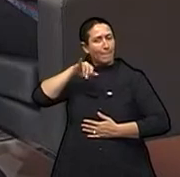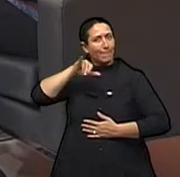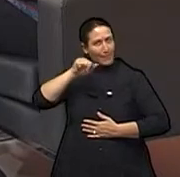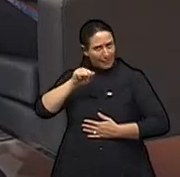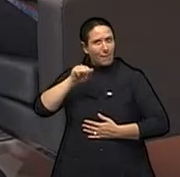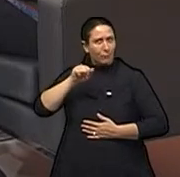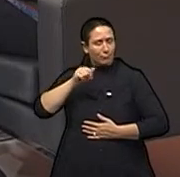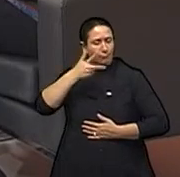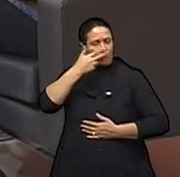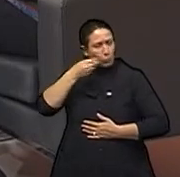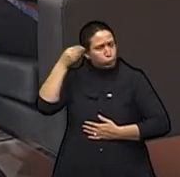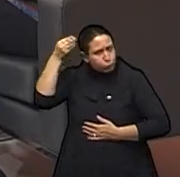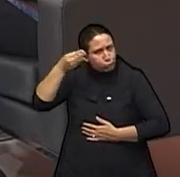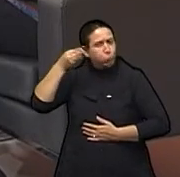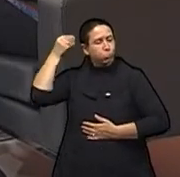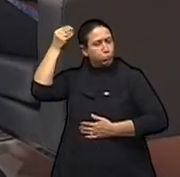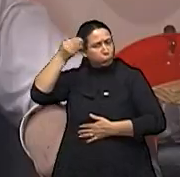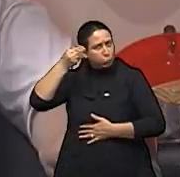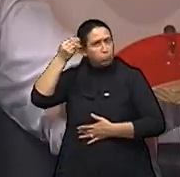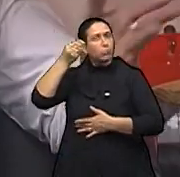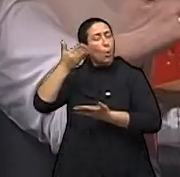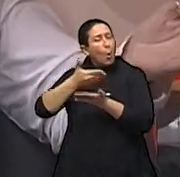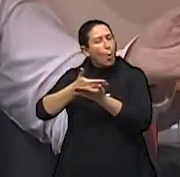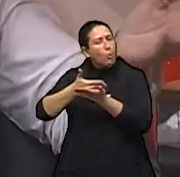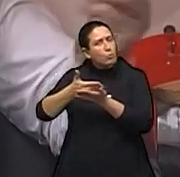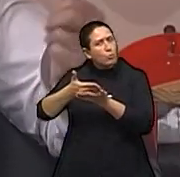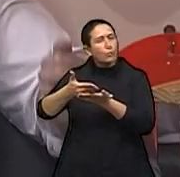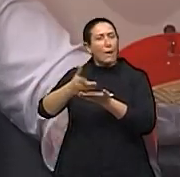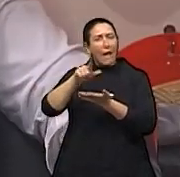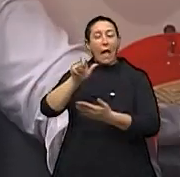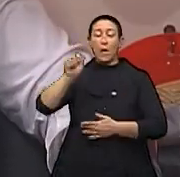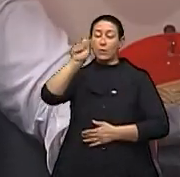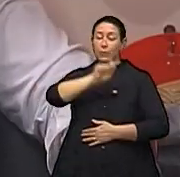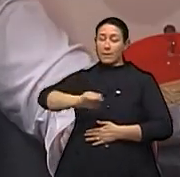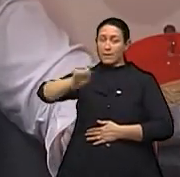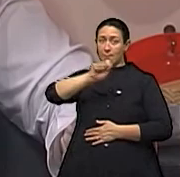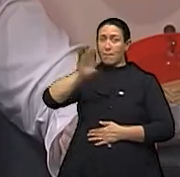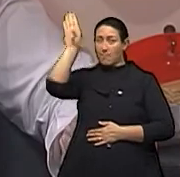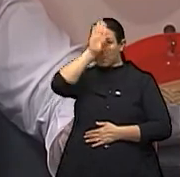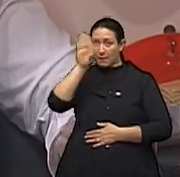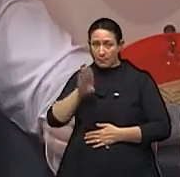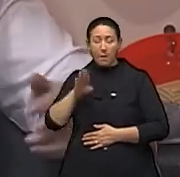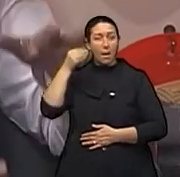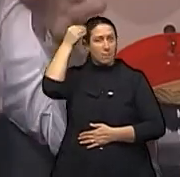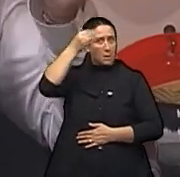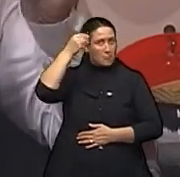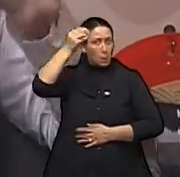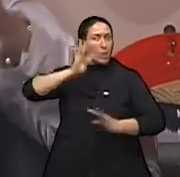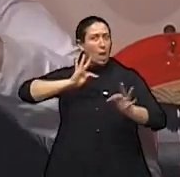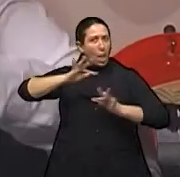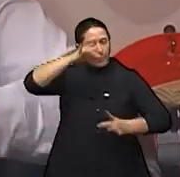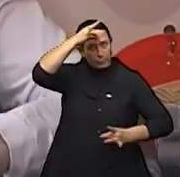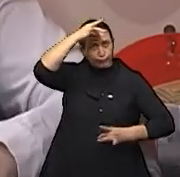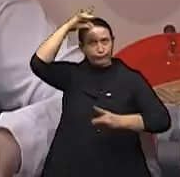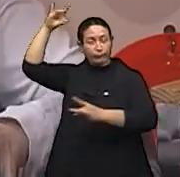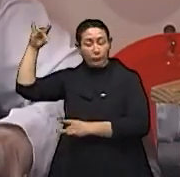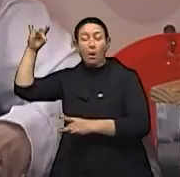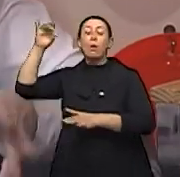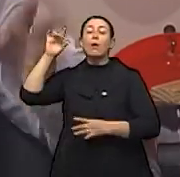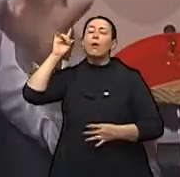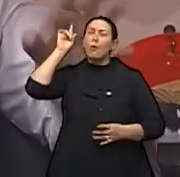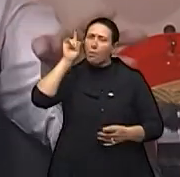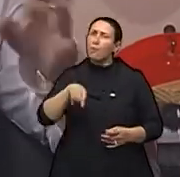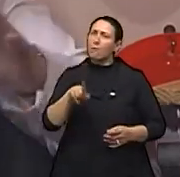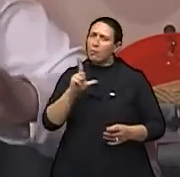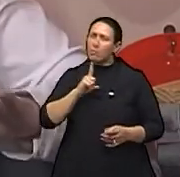Então, inclusive, foi organizada a Associação Brasileira de Psicoterapia Reencarnacionista. Existem várias escolas que